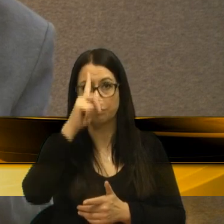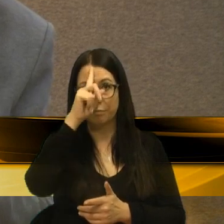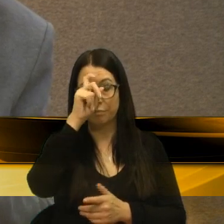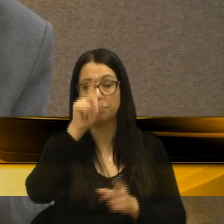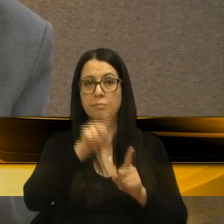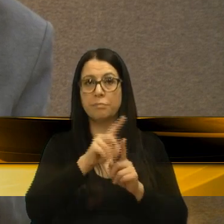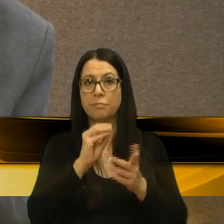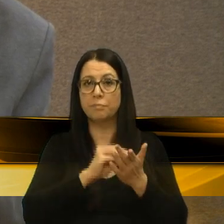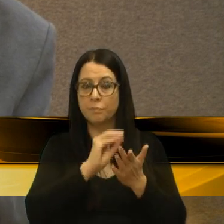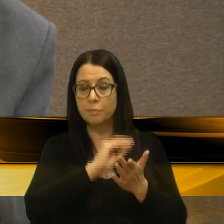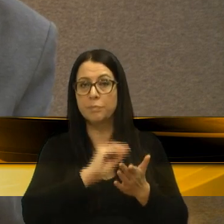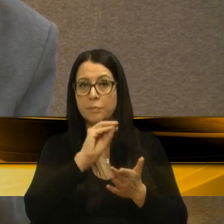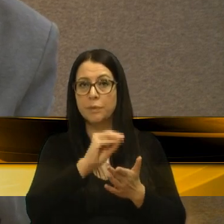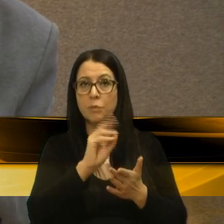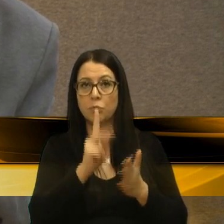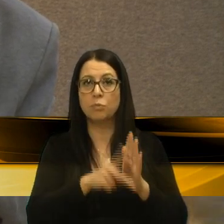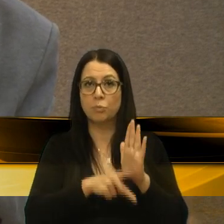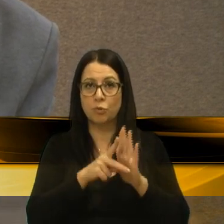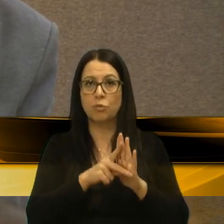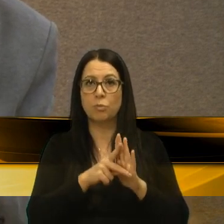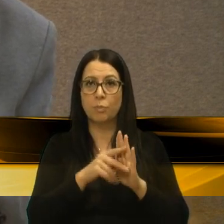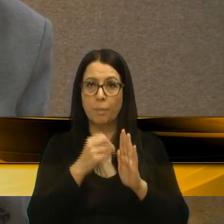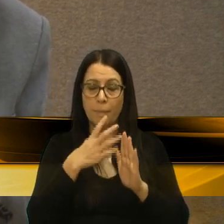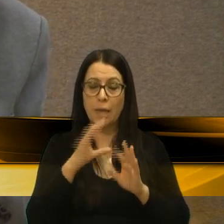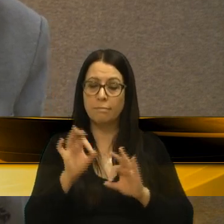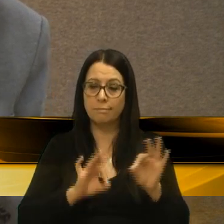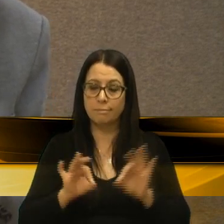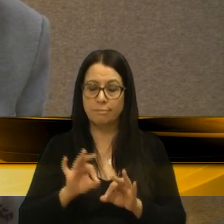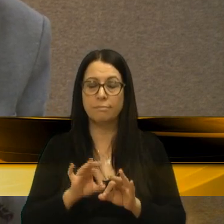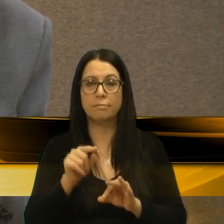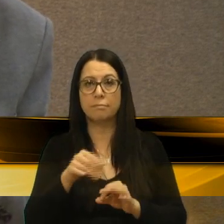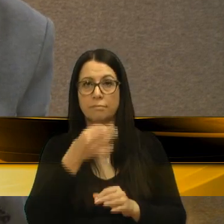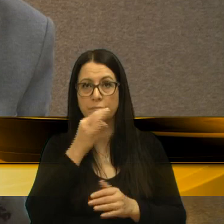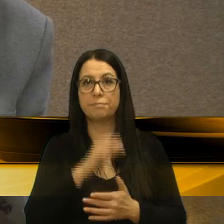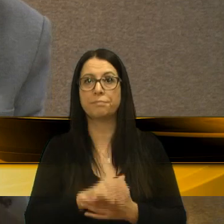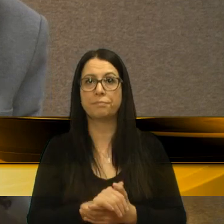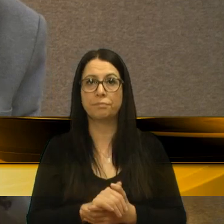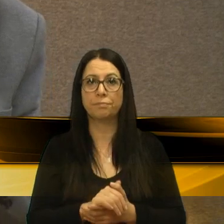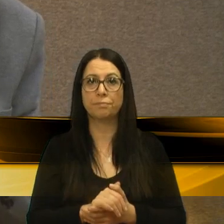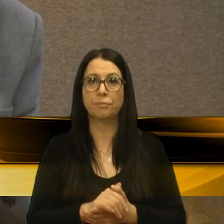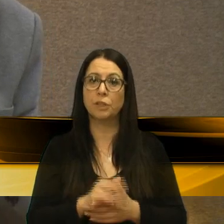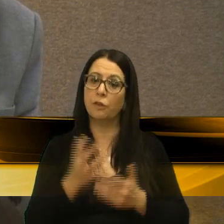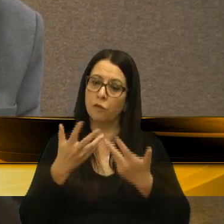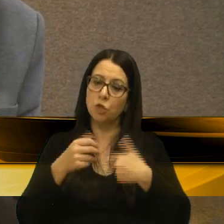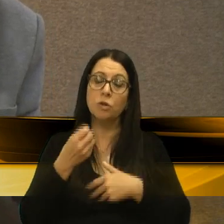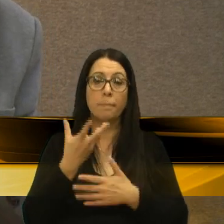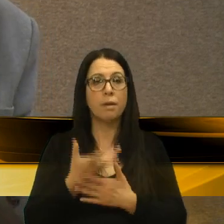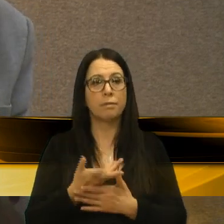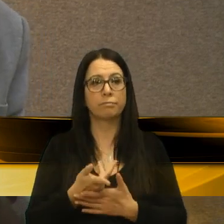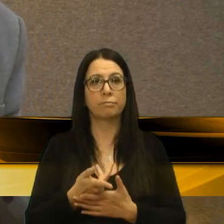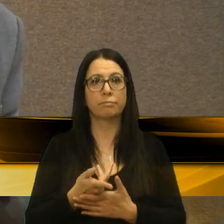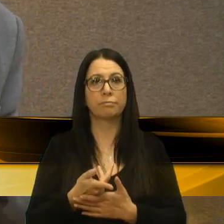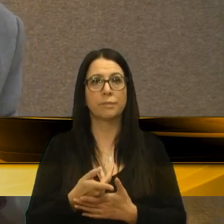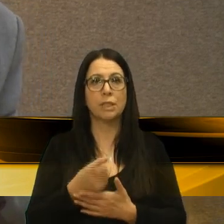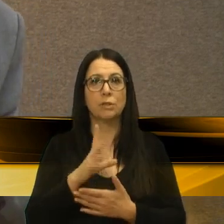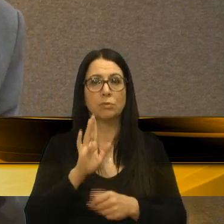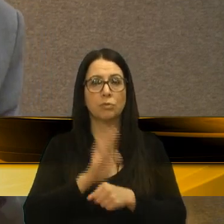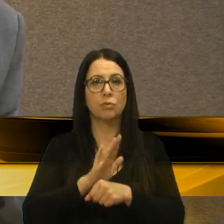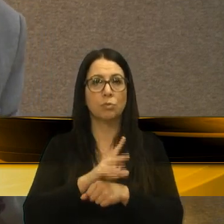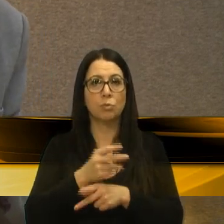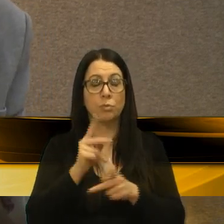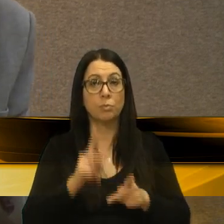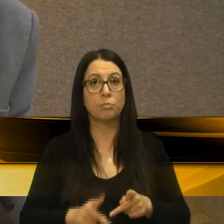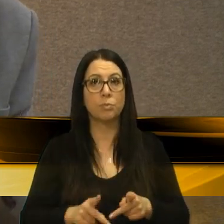faltava. Hoje é um projeto muito bem elaborado aqui em Caxias do Sul e que funciona muito bem e que socorre muitas